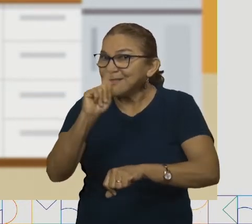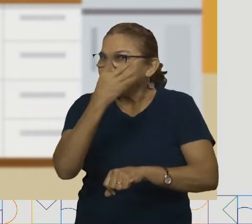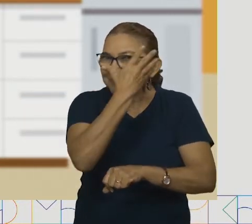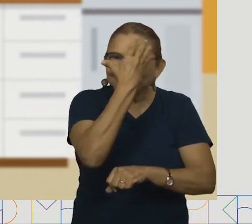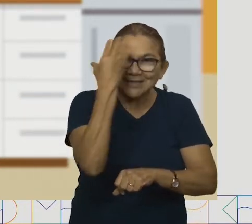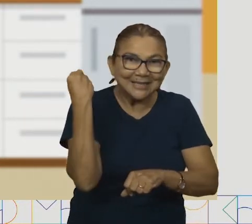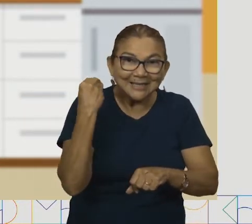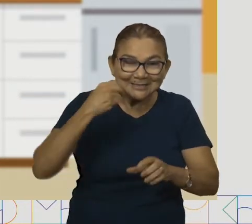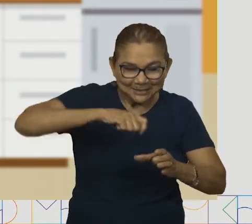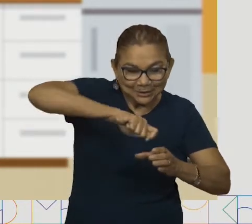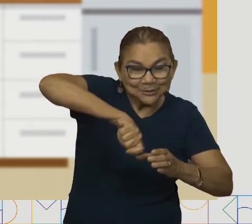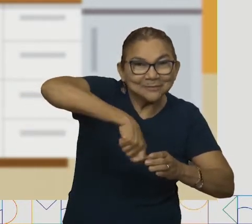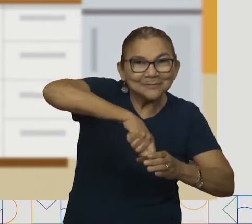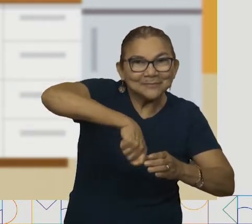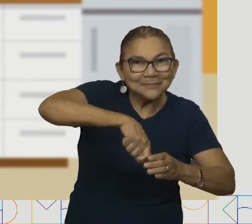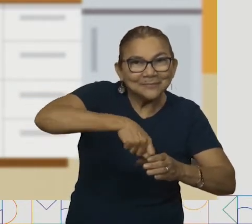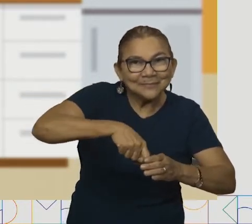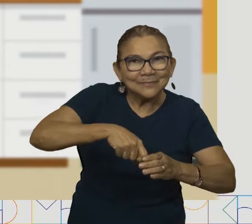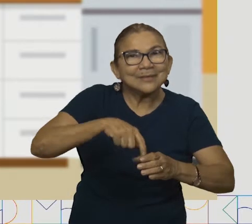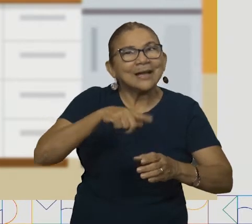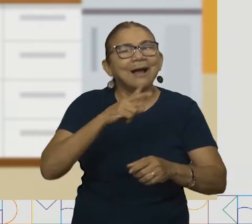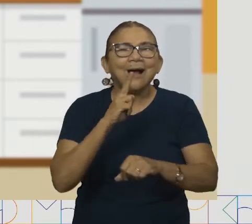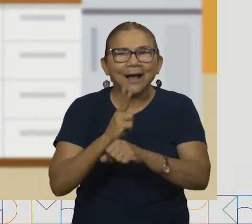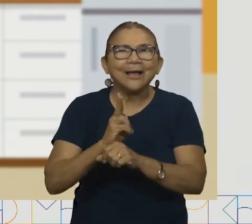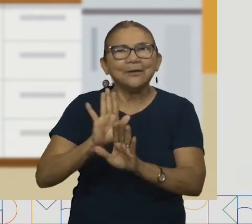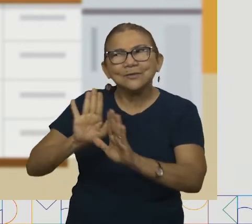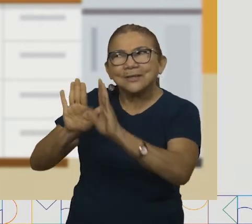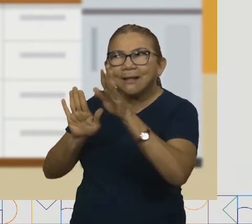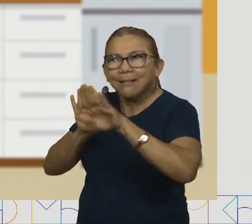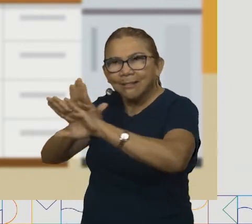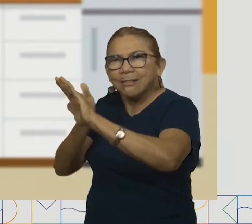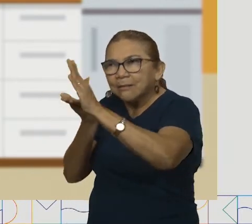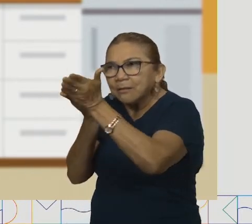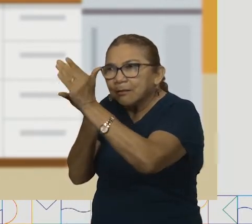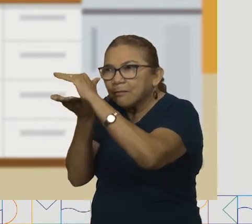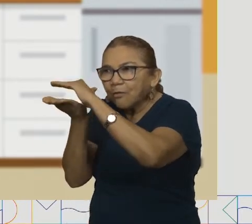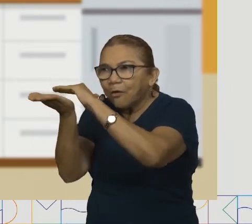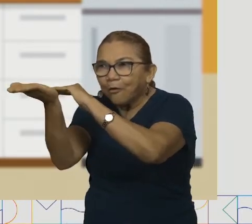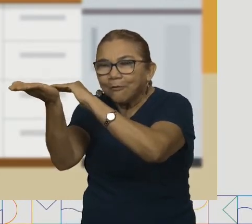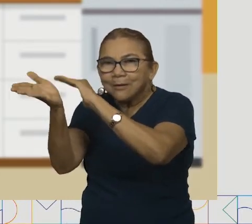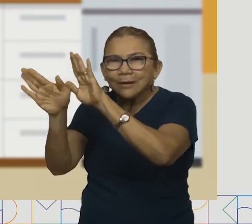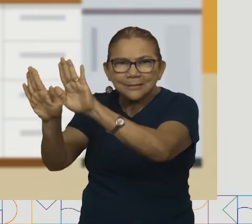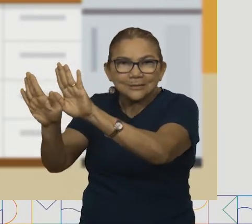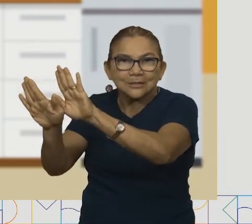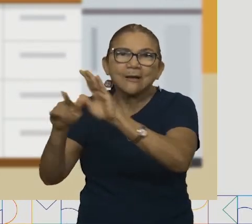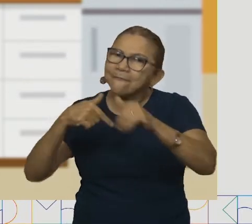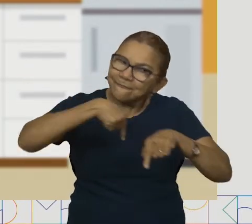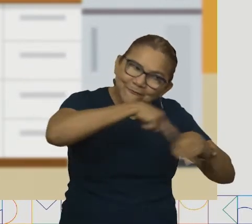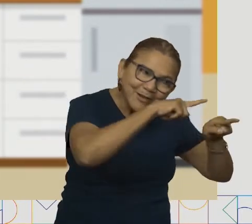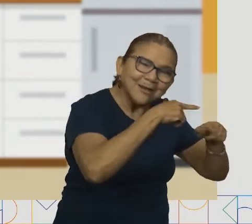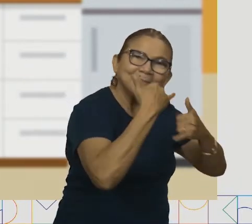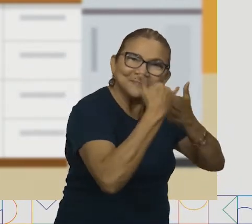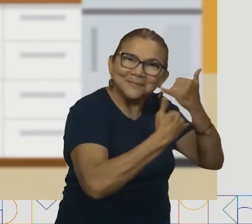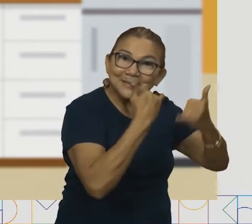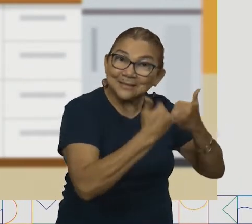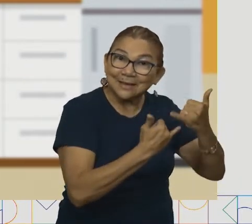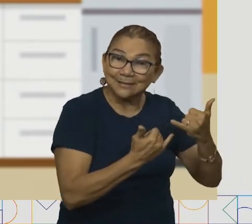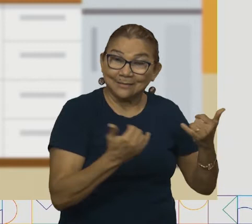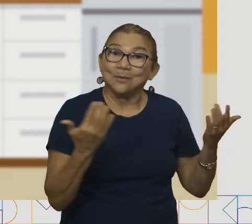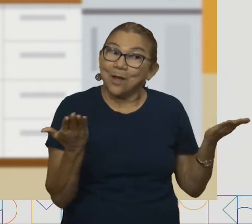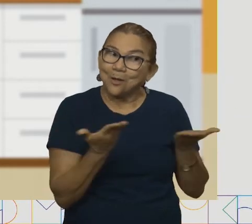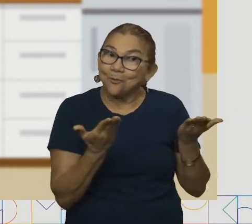o açúcar. E seis, brinque enquanto espera ficar pronto. Crianças, agora nós vamos